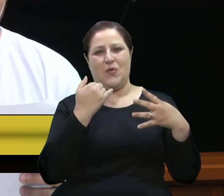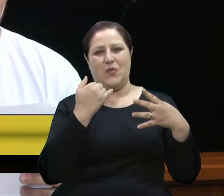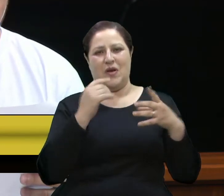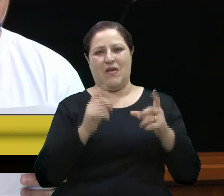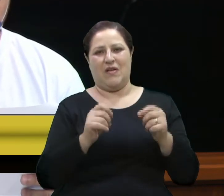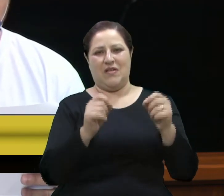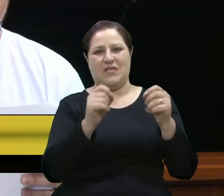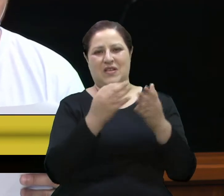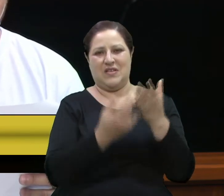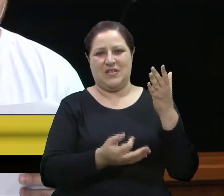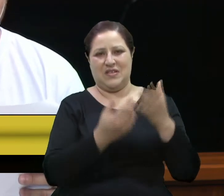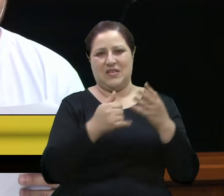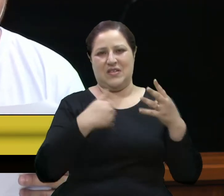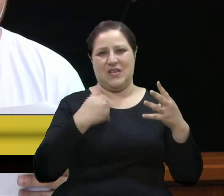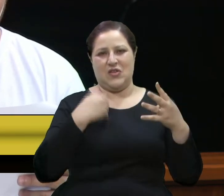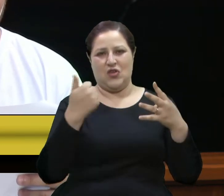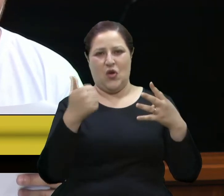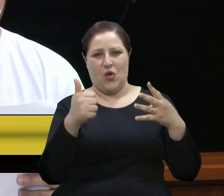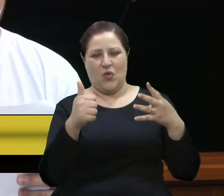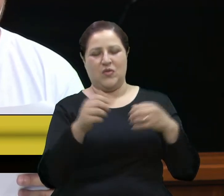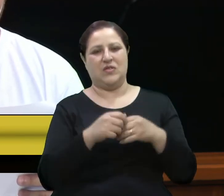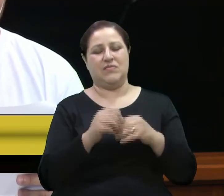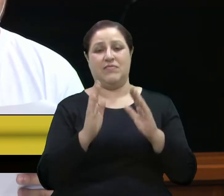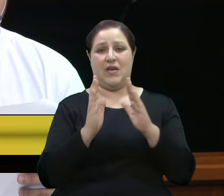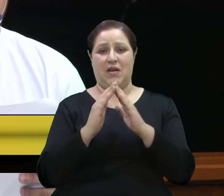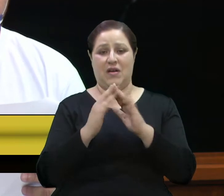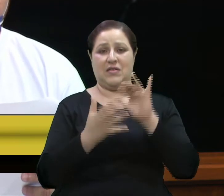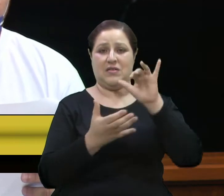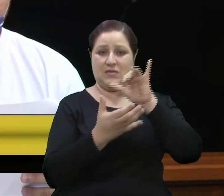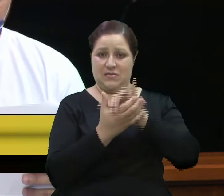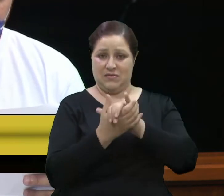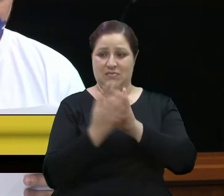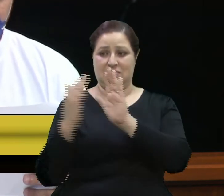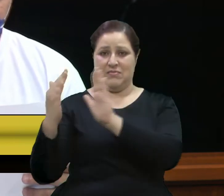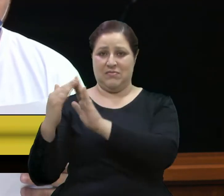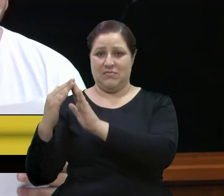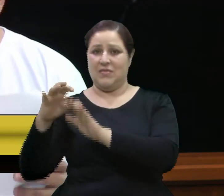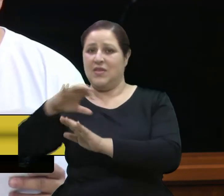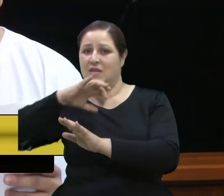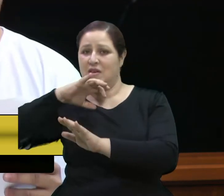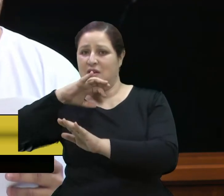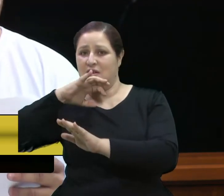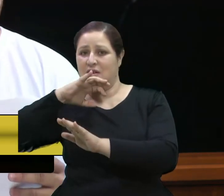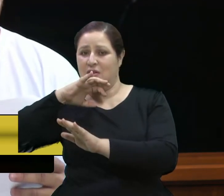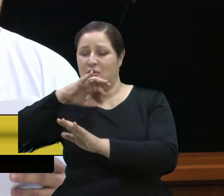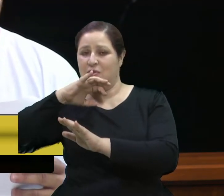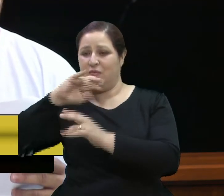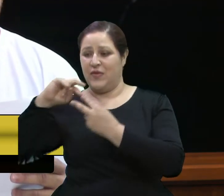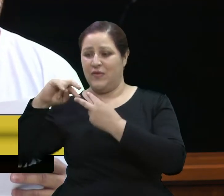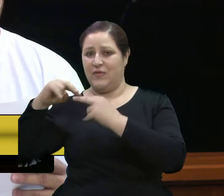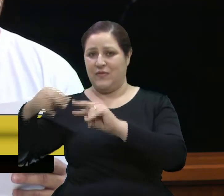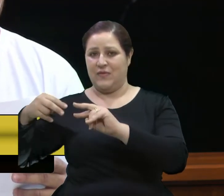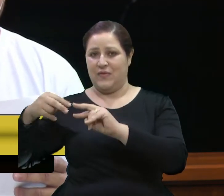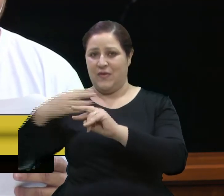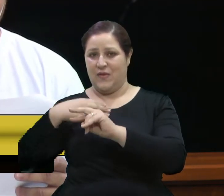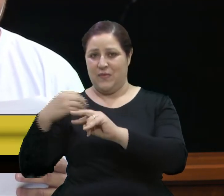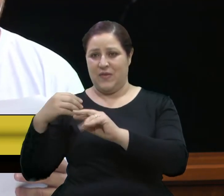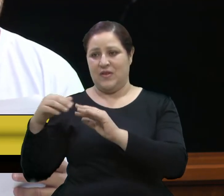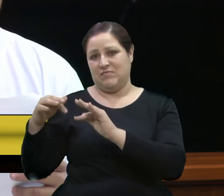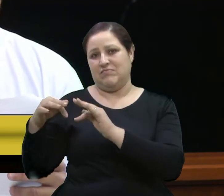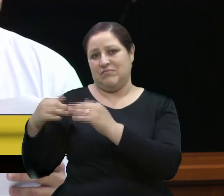residia com sua família desde o início da União, no terreno herdado por Belinha, na rua Tílio Bassanese, no bairro